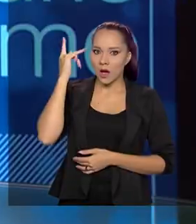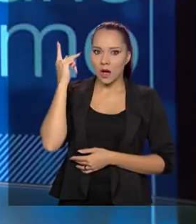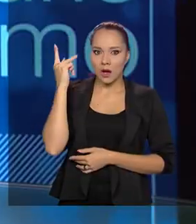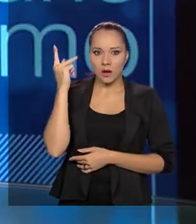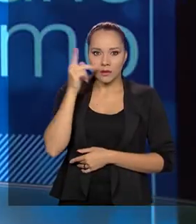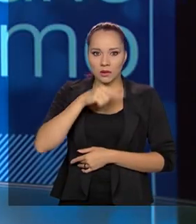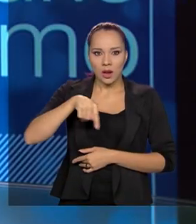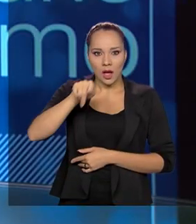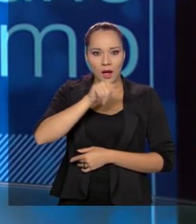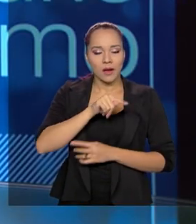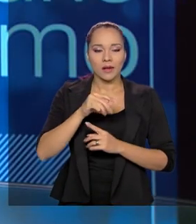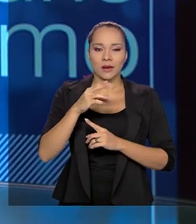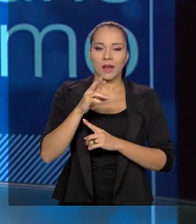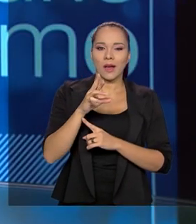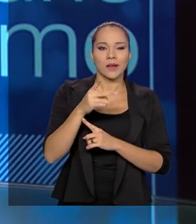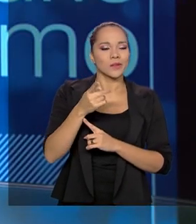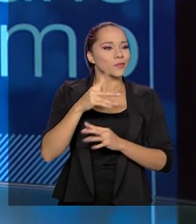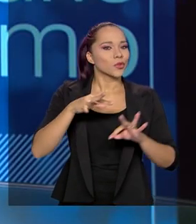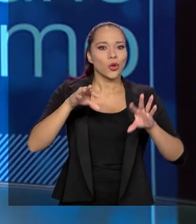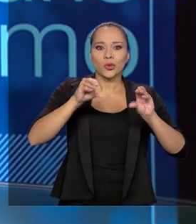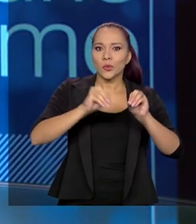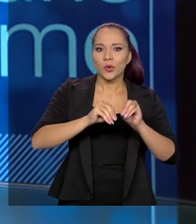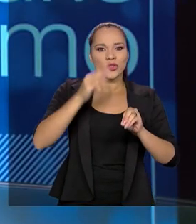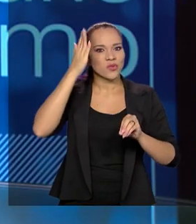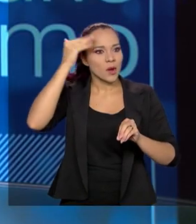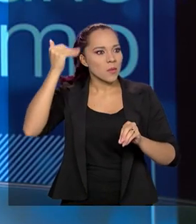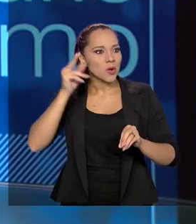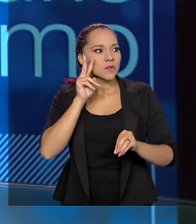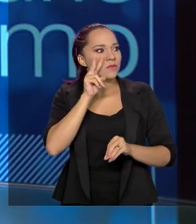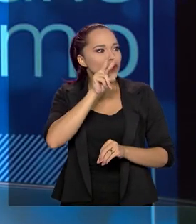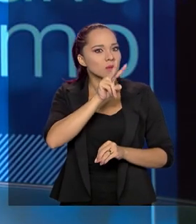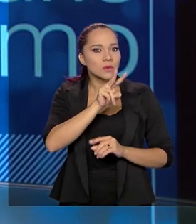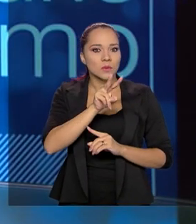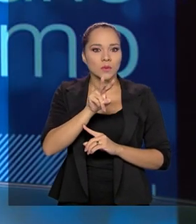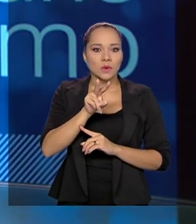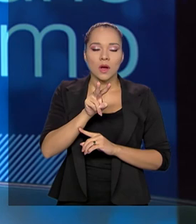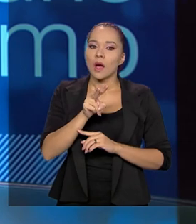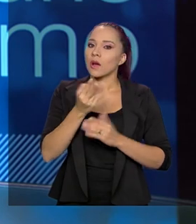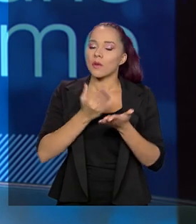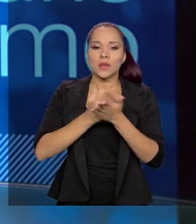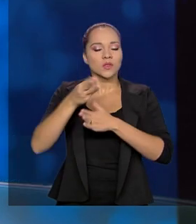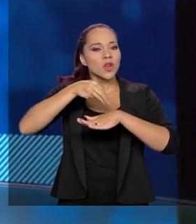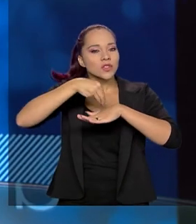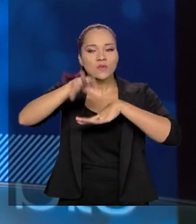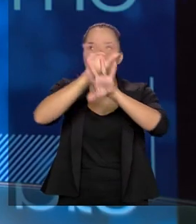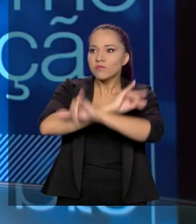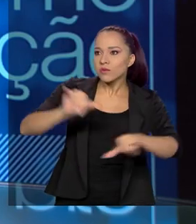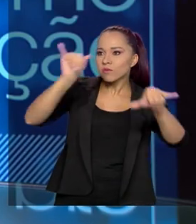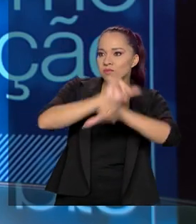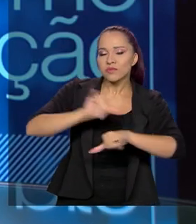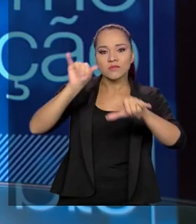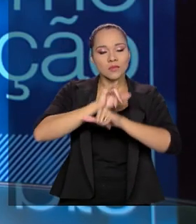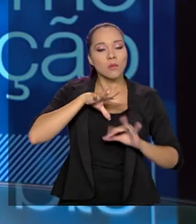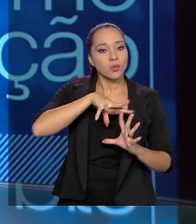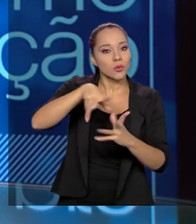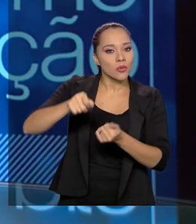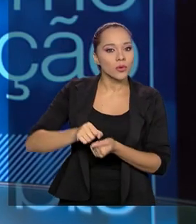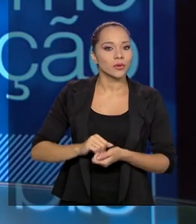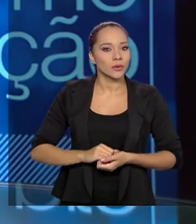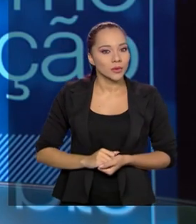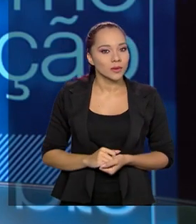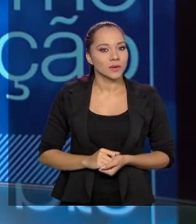momento, Cristiano Ronaldo, Madonna, Leonardo DiCaprio, esse pessoal começou a divulgar isso daí para o mundo. E para a gente